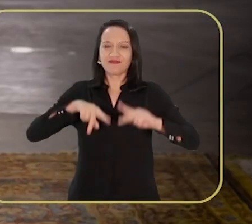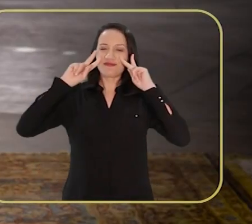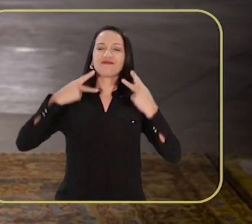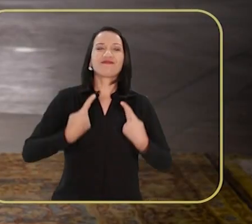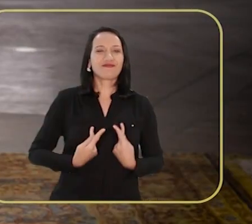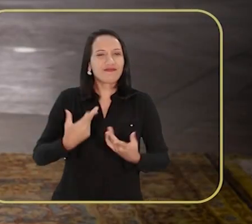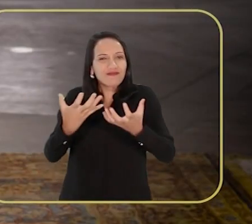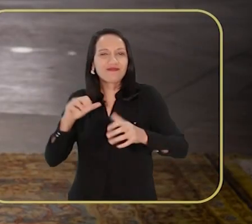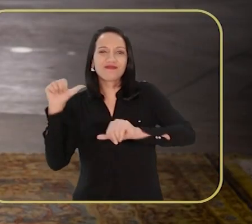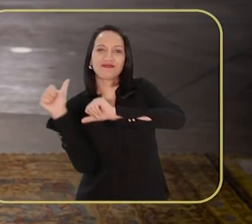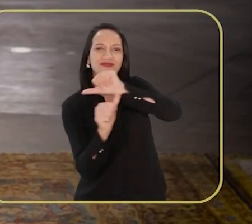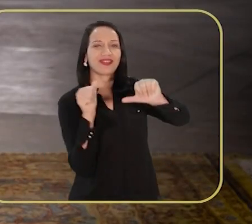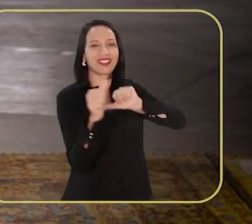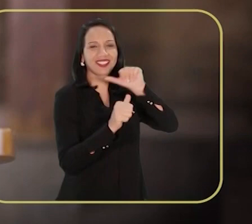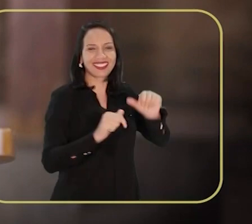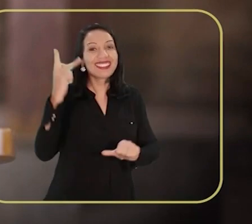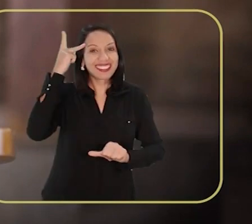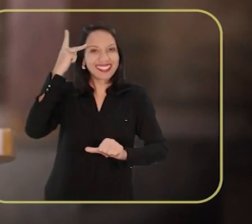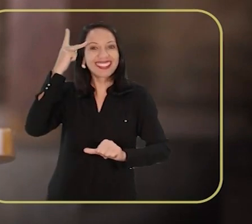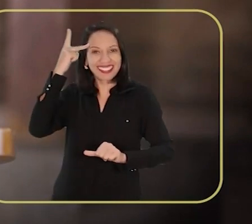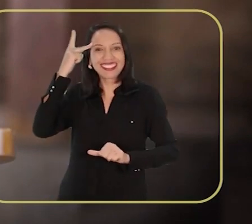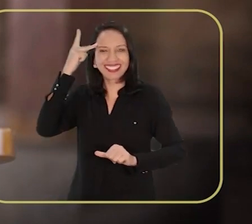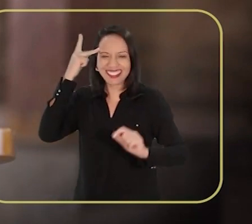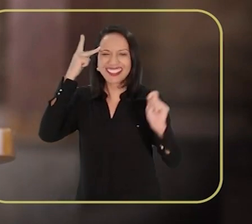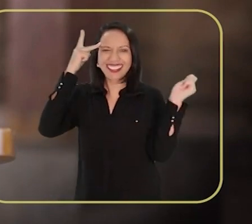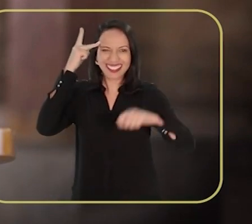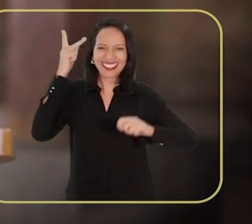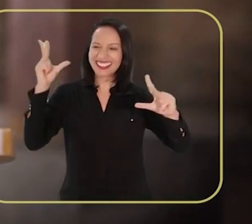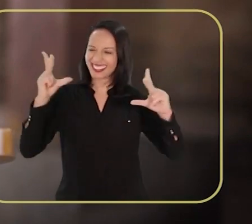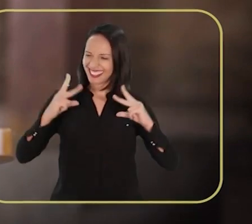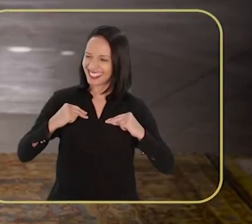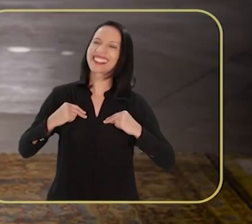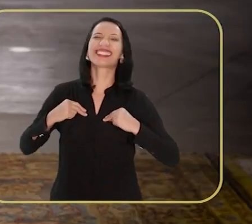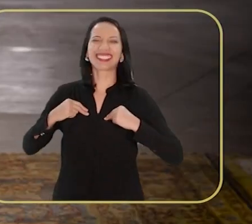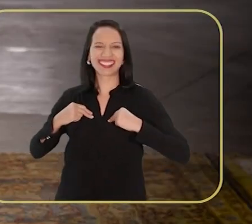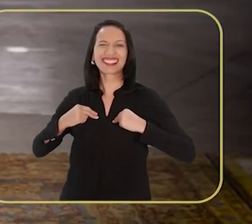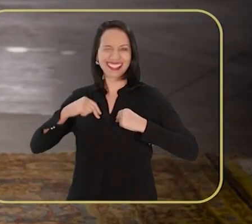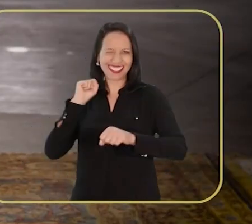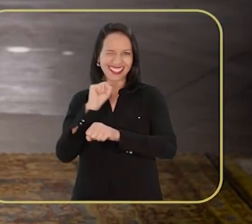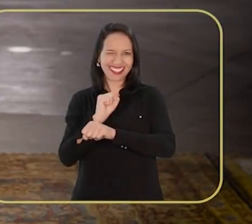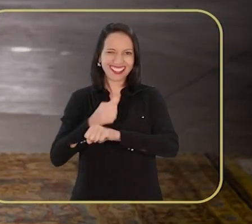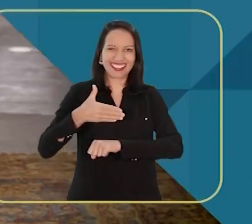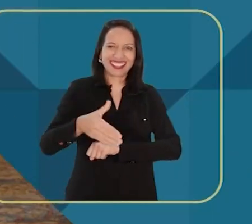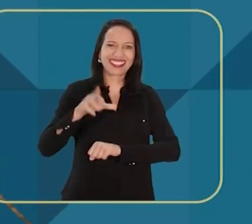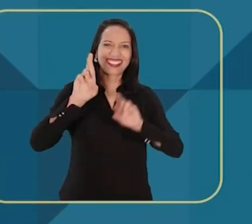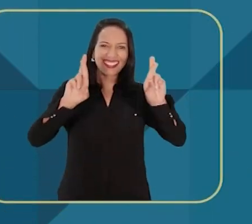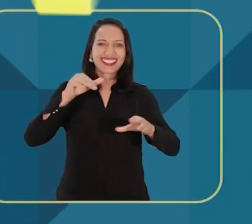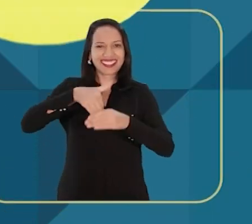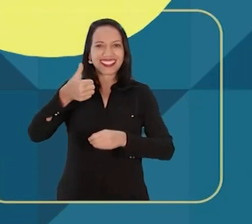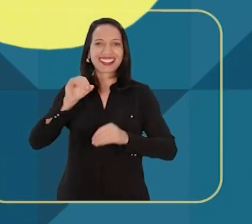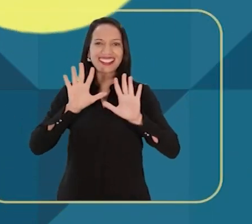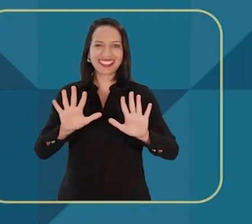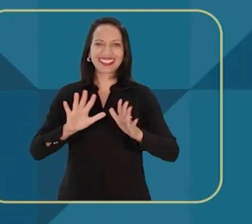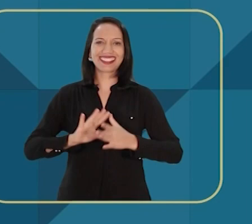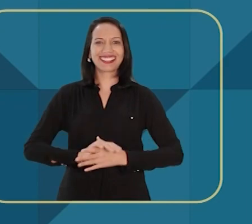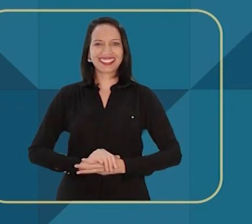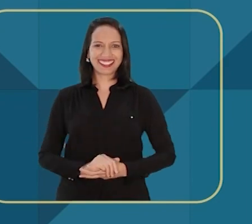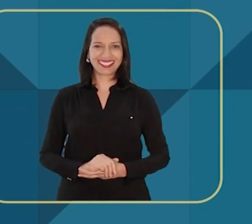humano para querer mudar. São Paulo vai ser o que ela merece ser. Podem aguardar. Vote 10